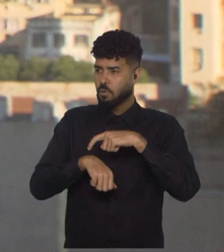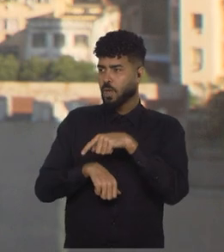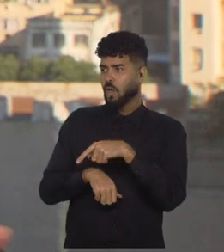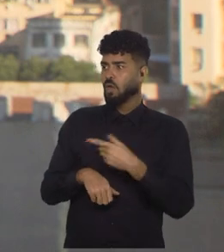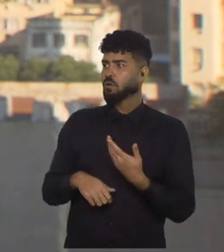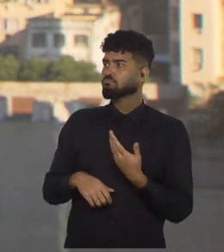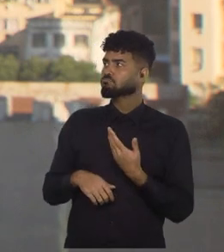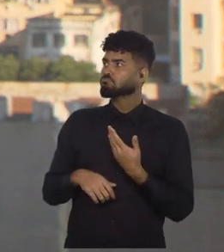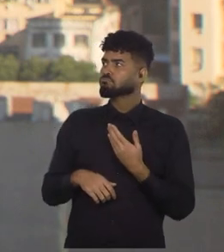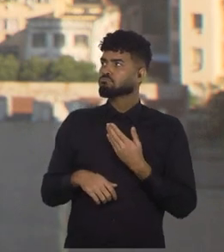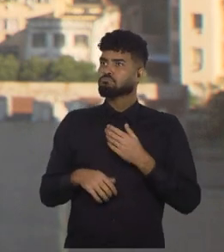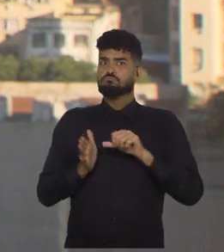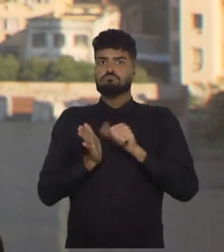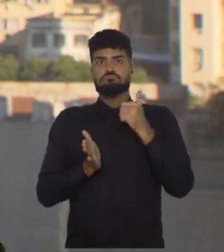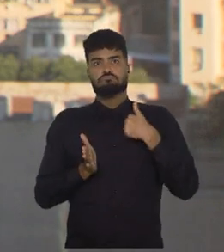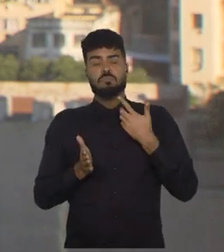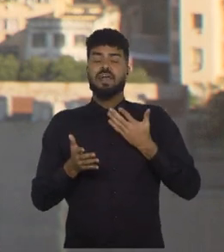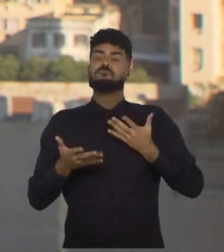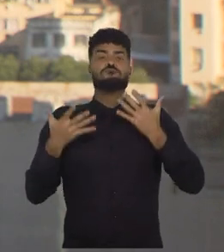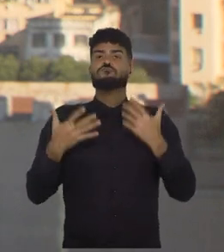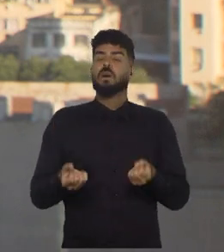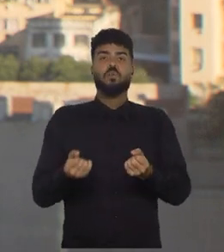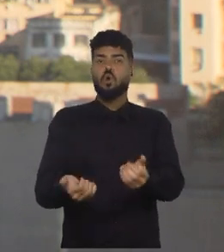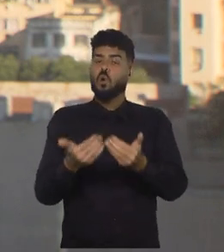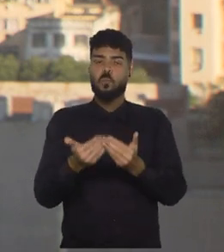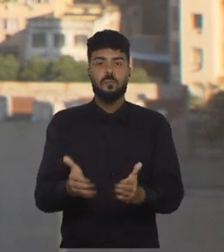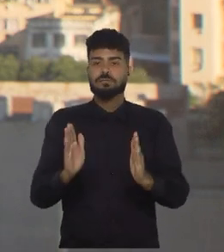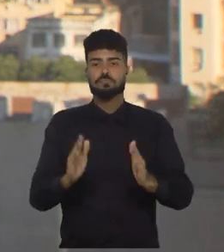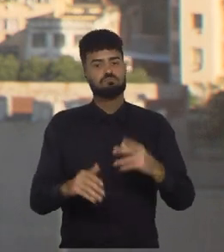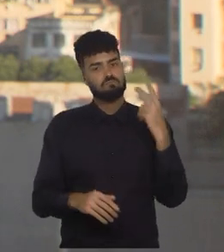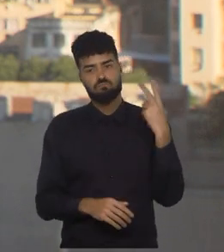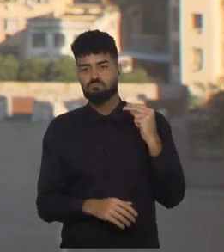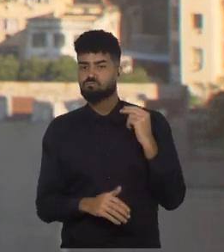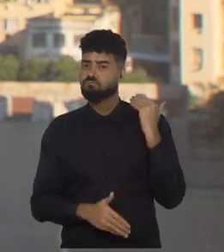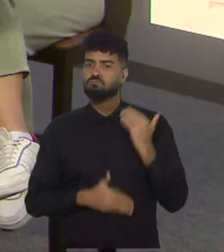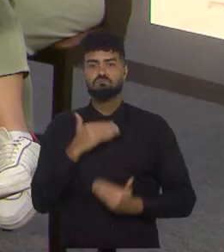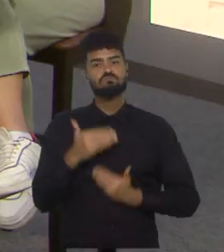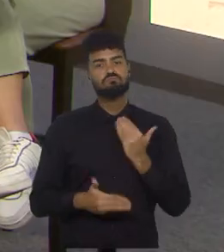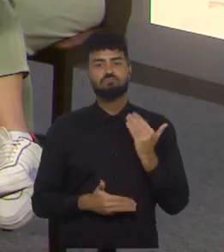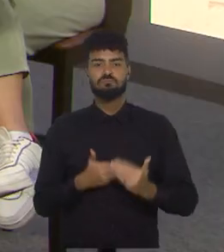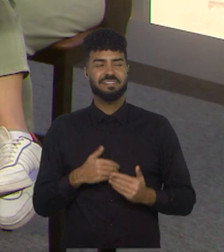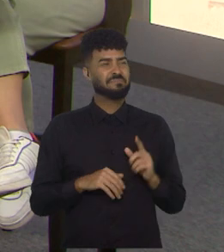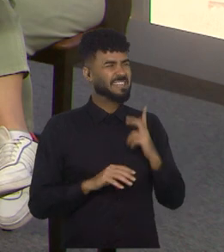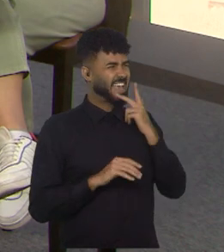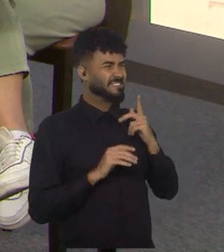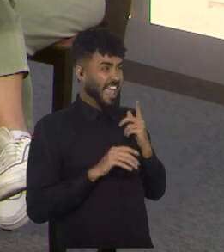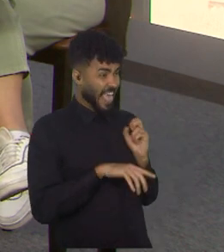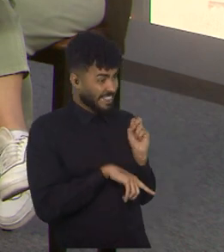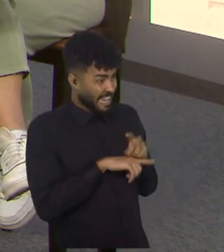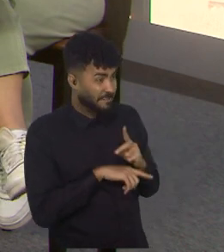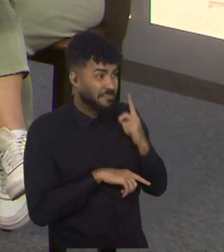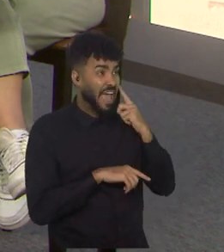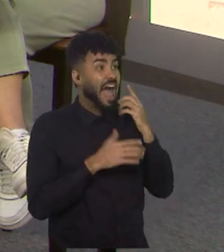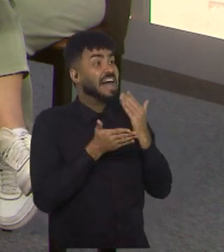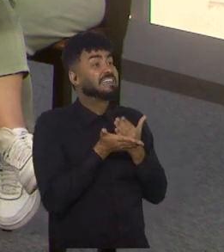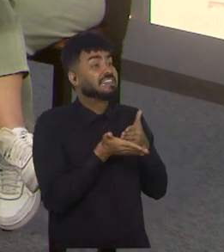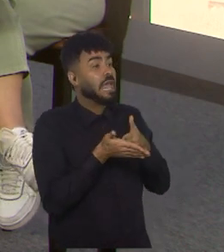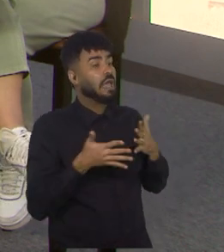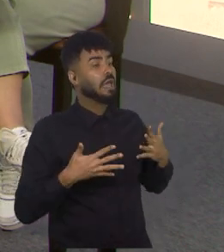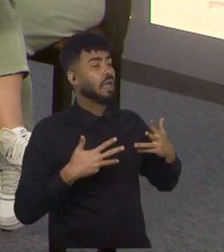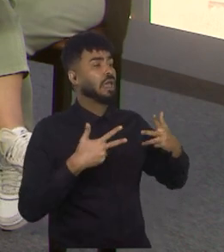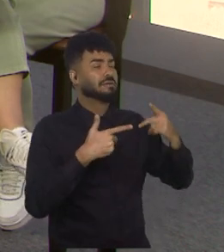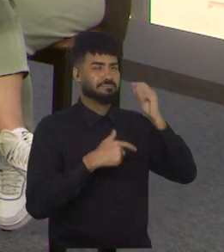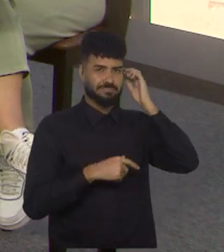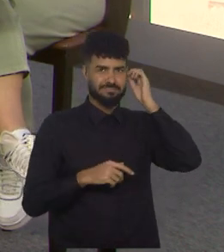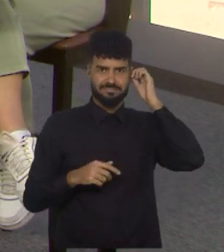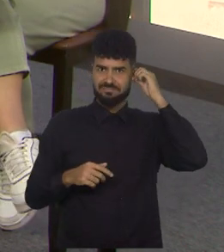para... Vamos começar, né? Vamos lá, primeiro passo, vamos ver o tempo que a gente vai, né? Exato. Caiu num grupo dificílimo